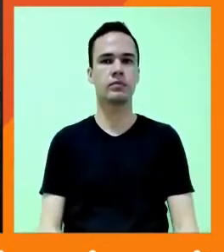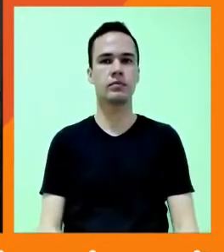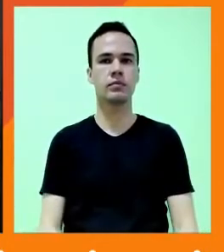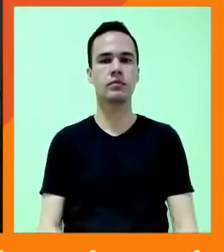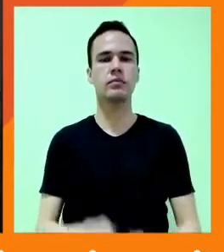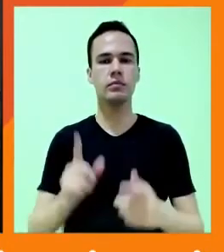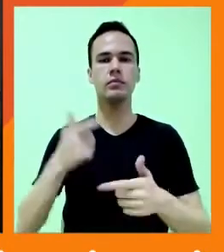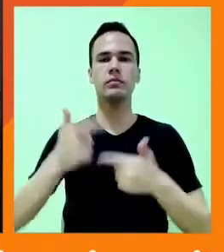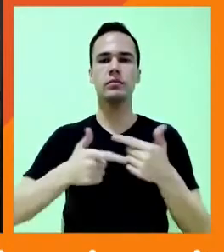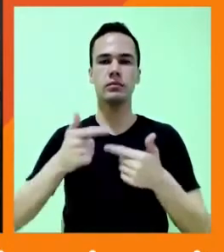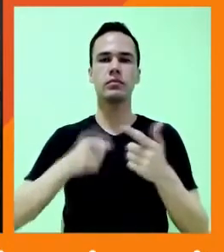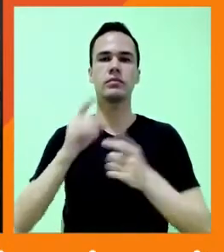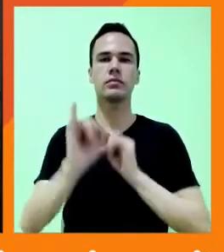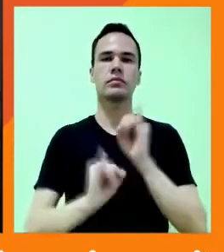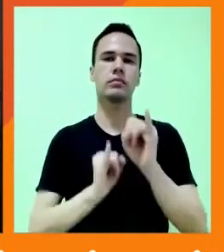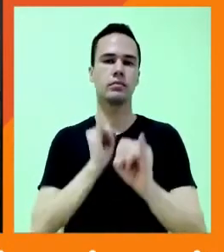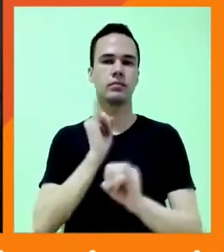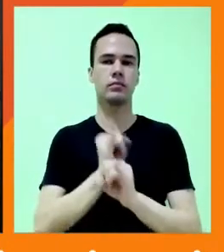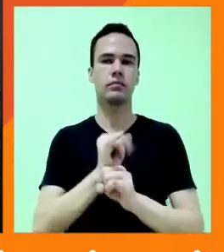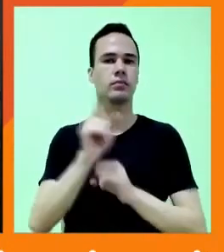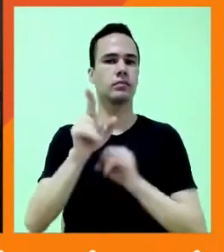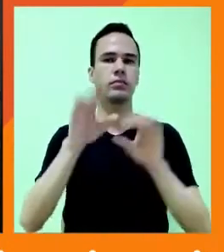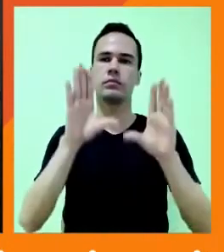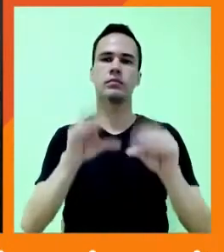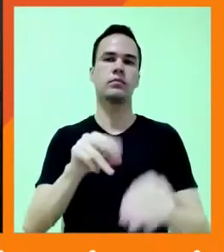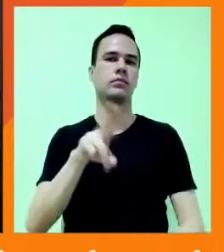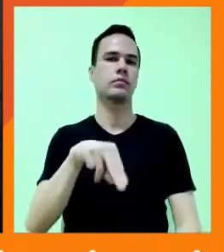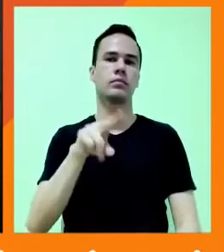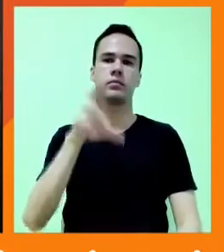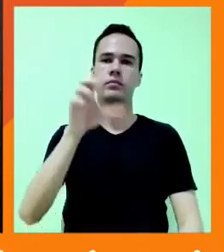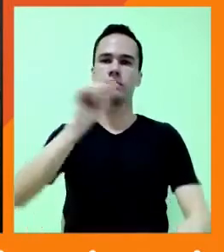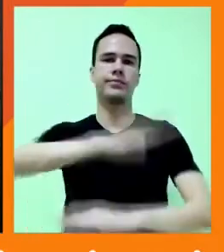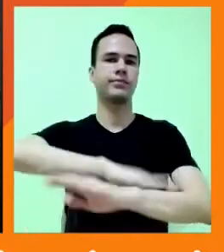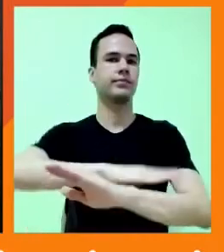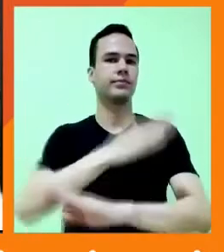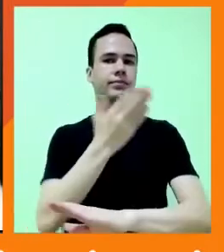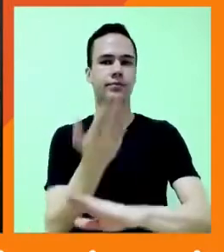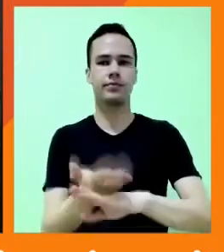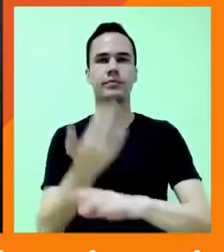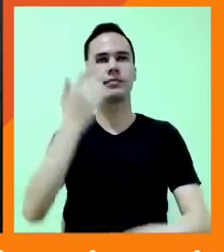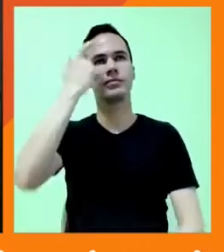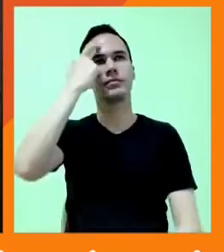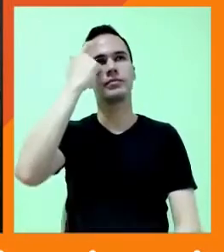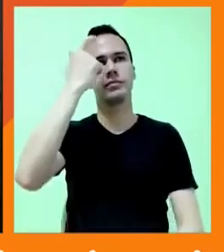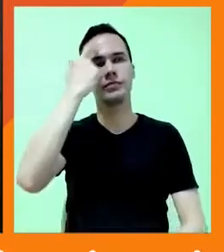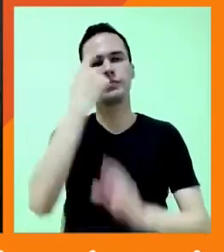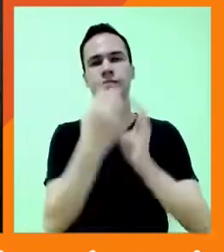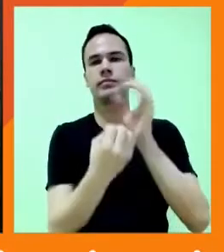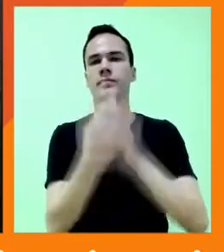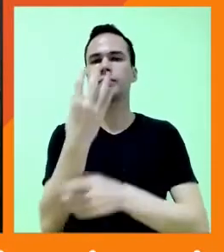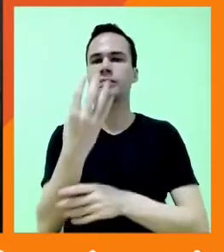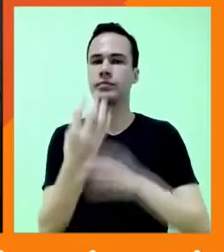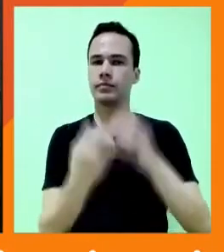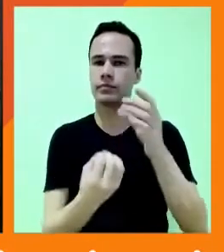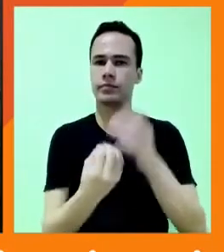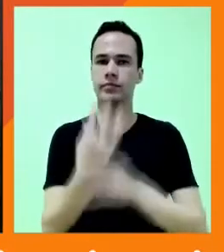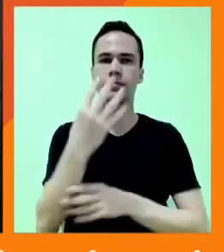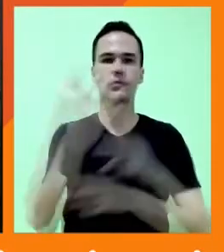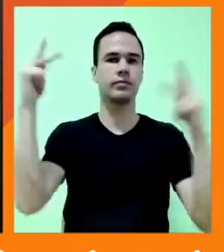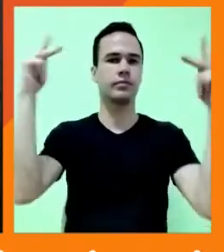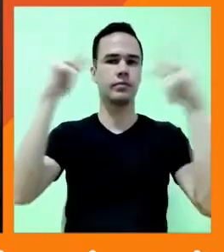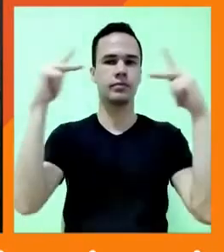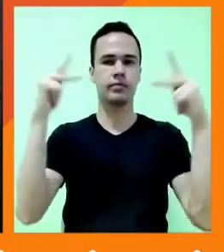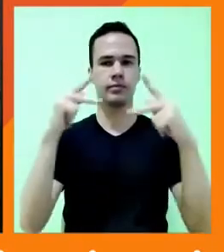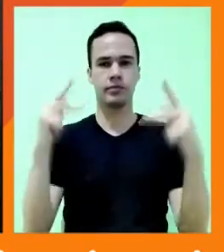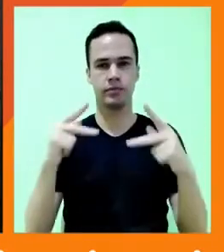internet nunca desliga, né? O dia inteiro a gente está pensando, criando, programando. É